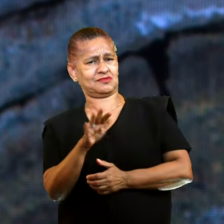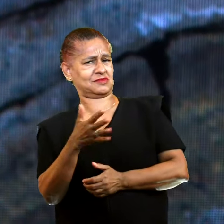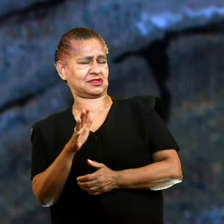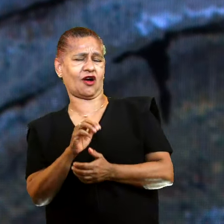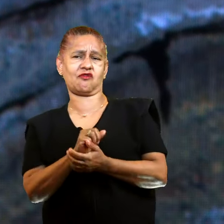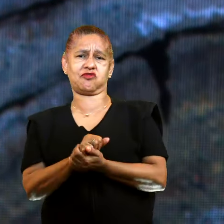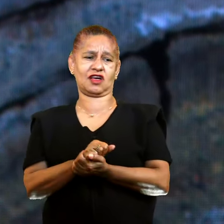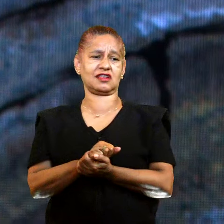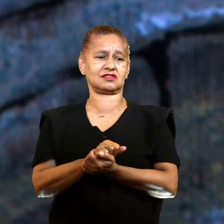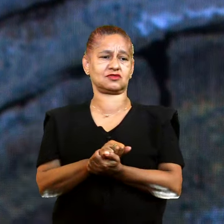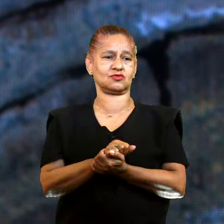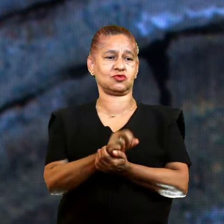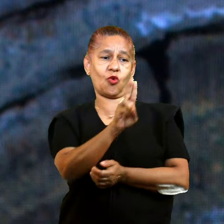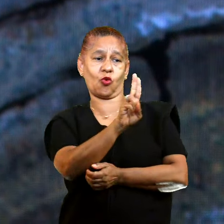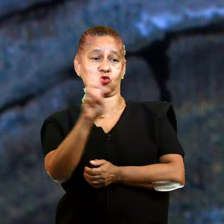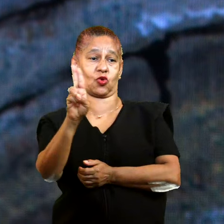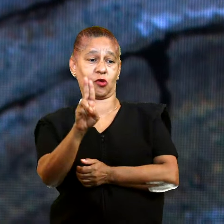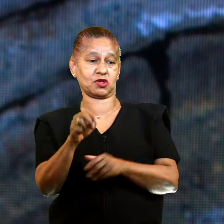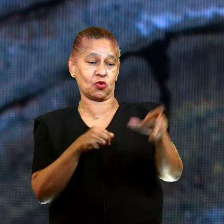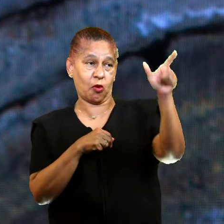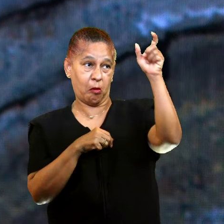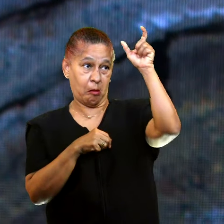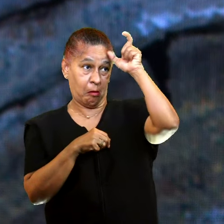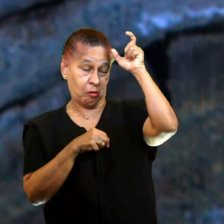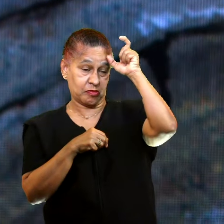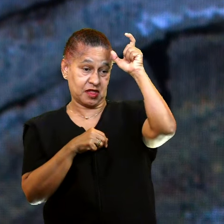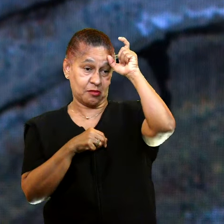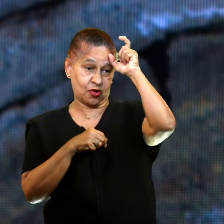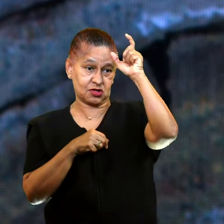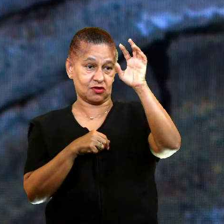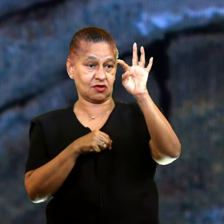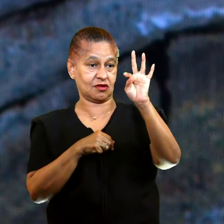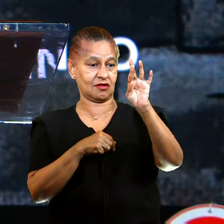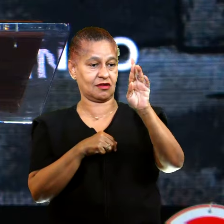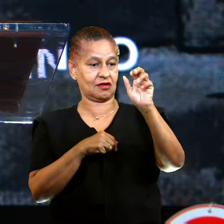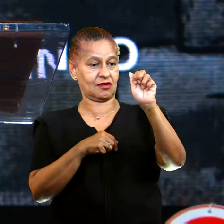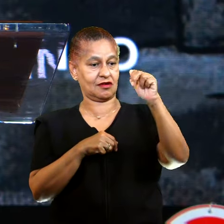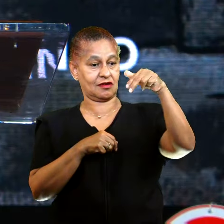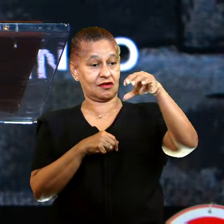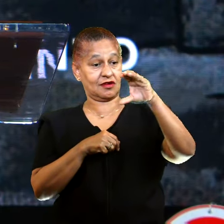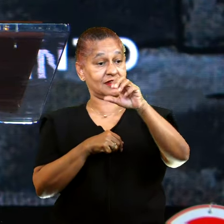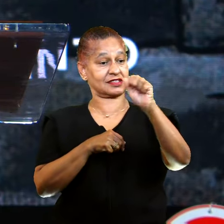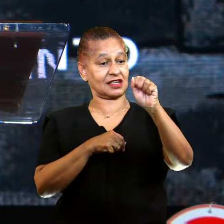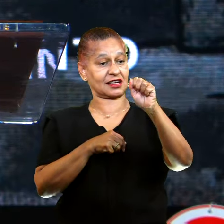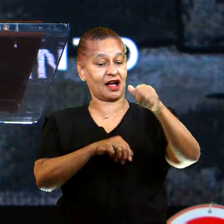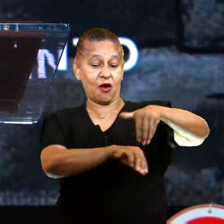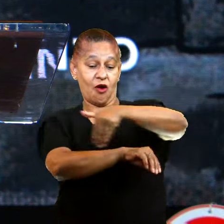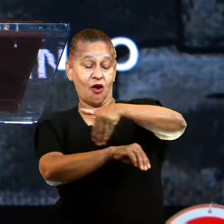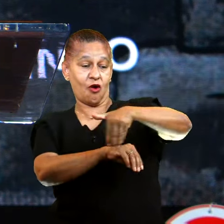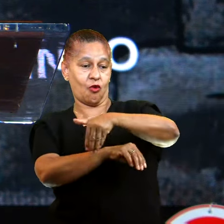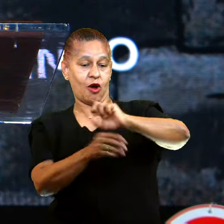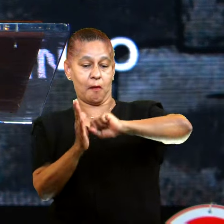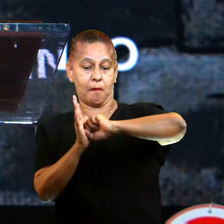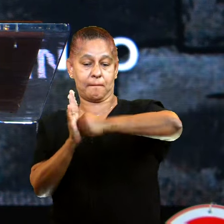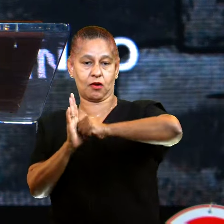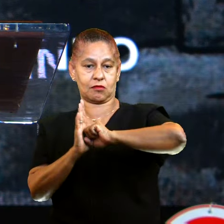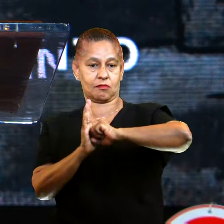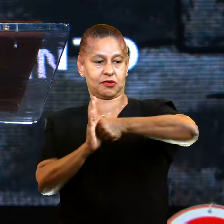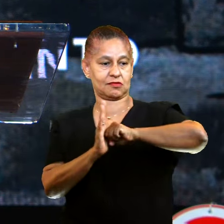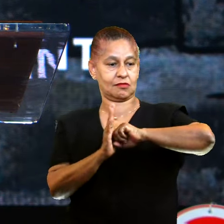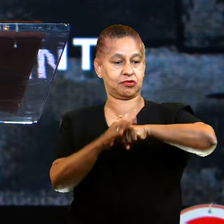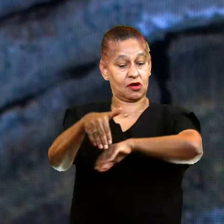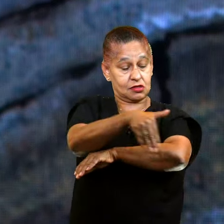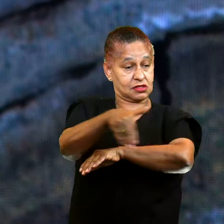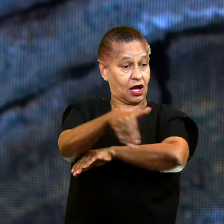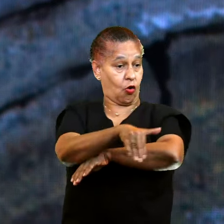do demônio Tranca Rua. Ninguém passava por lá. É verdade, as ruas interditadas